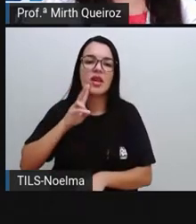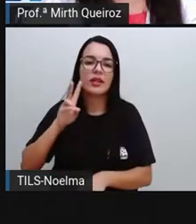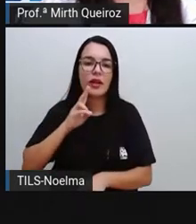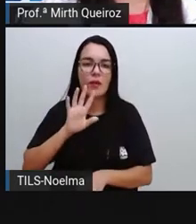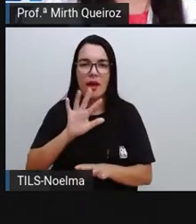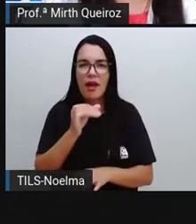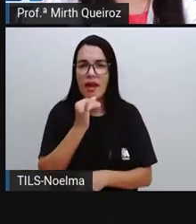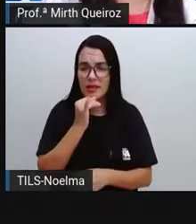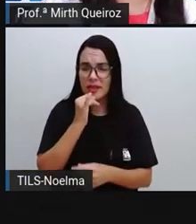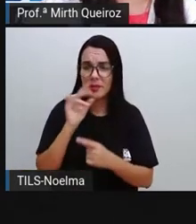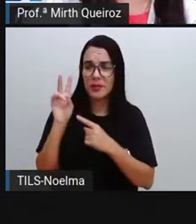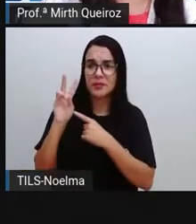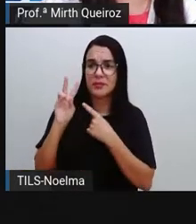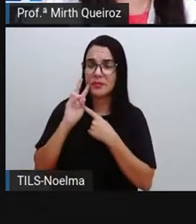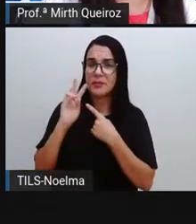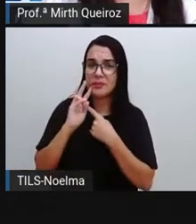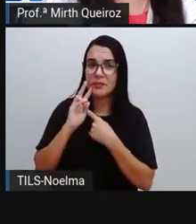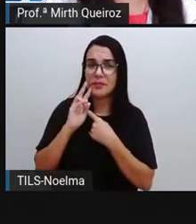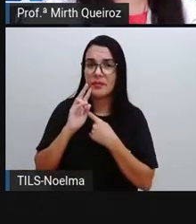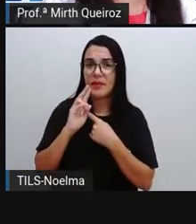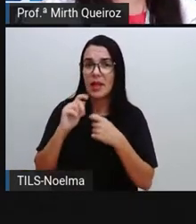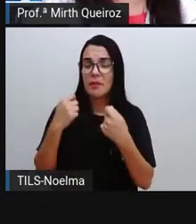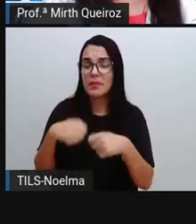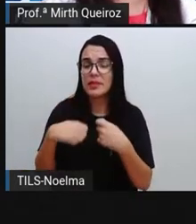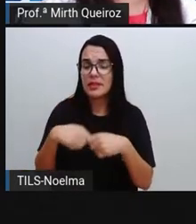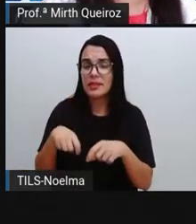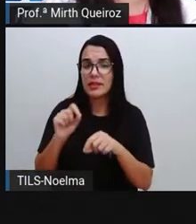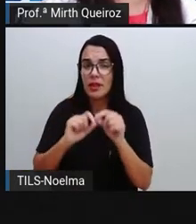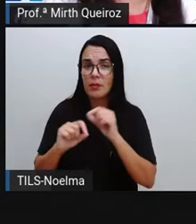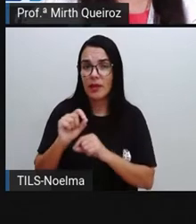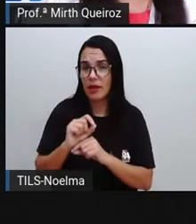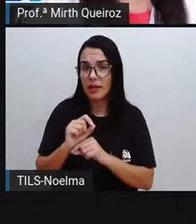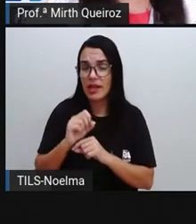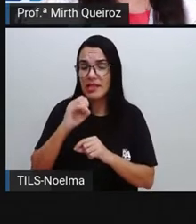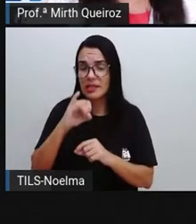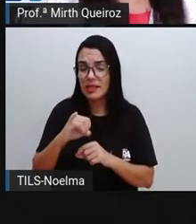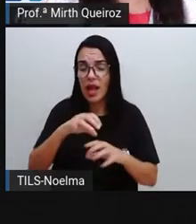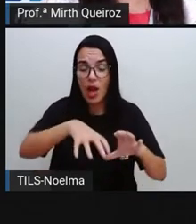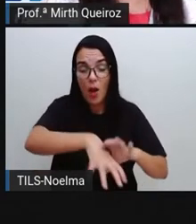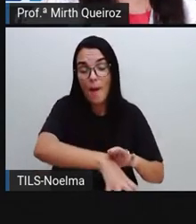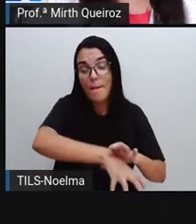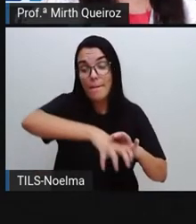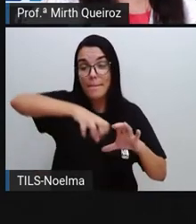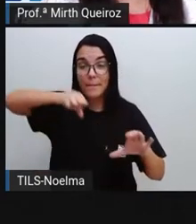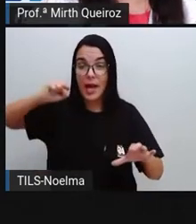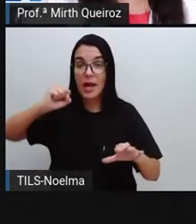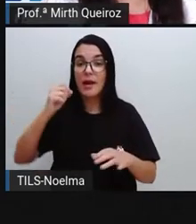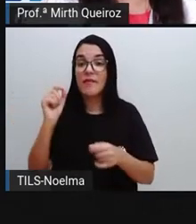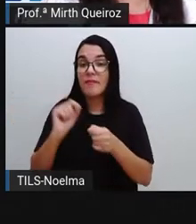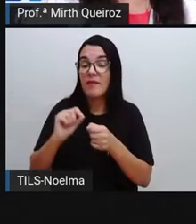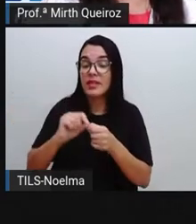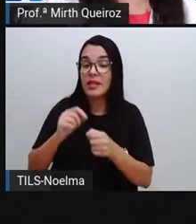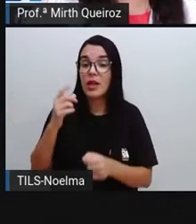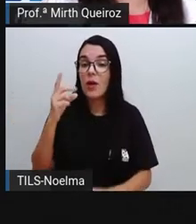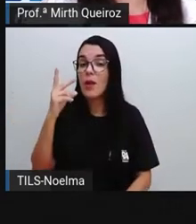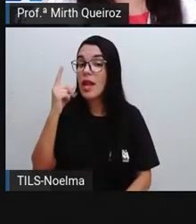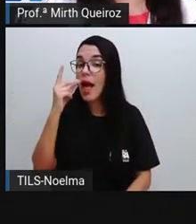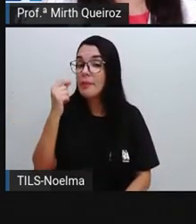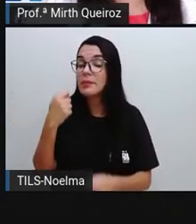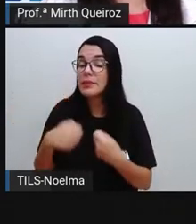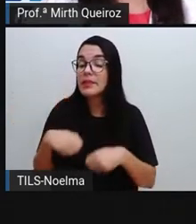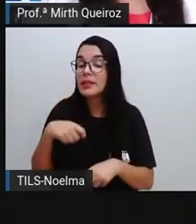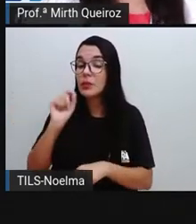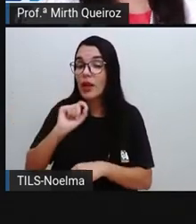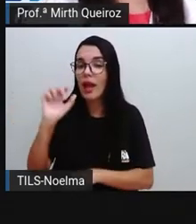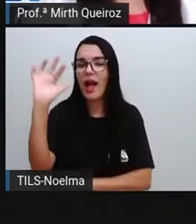exemplo, para a gente produzir o lápis, a gente precisa da madeira, né? Então, a própria plantação aí de árvores que